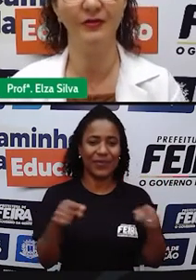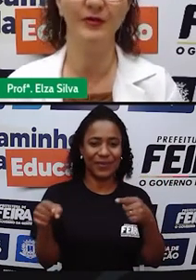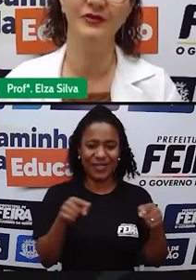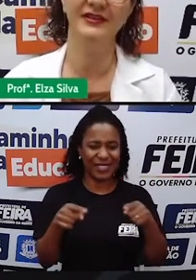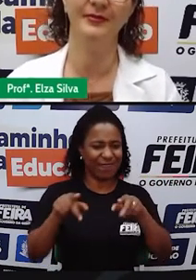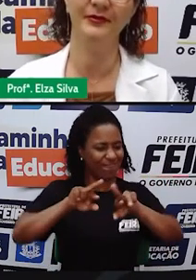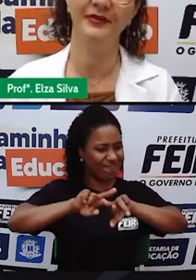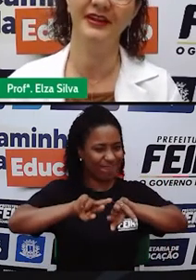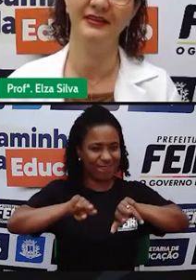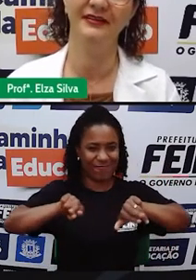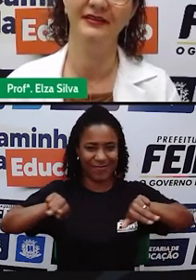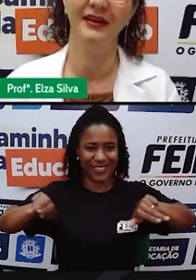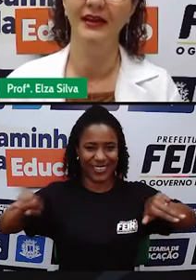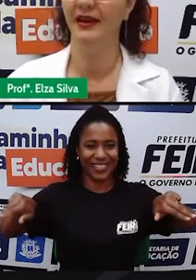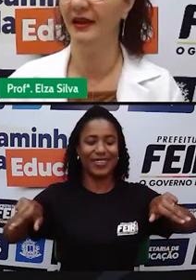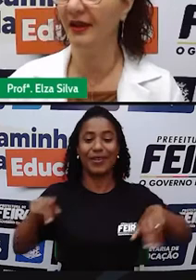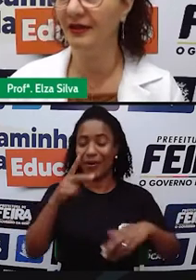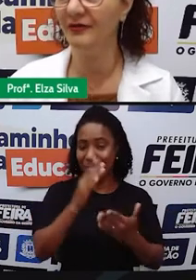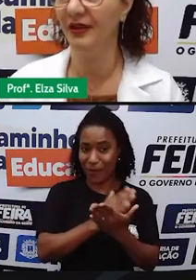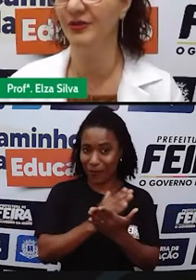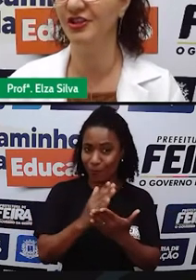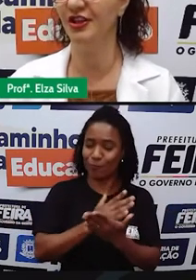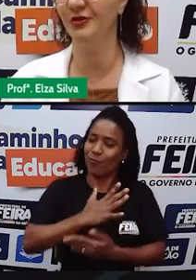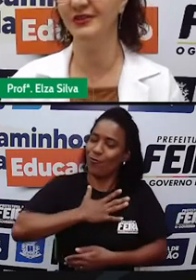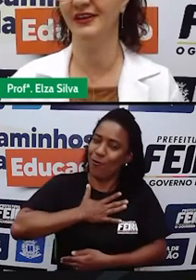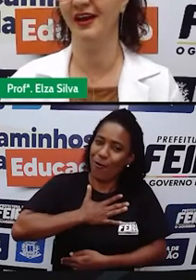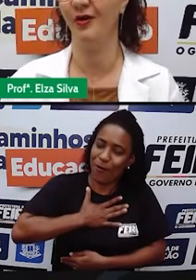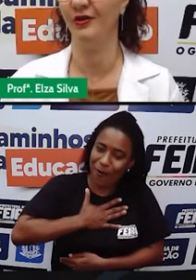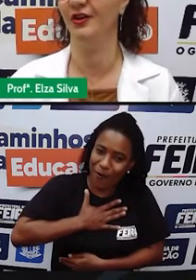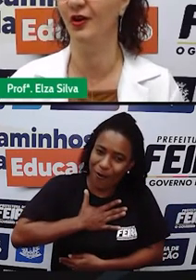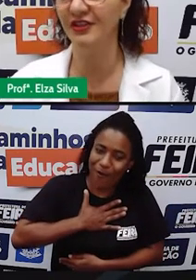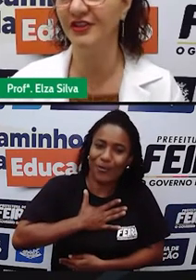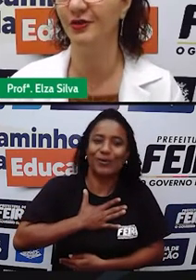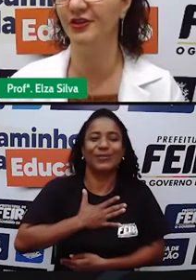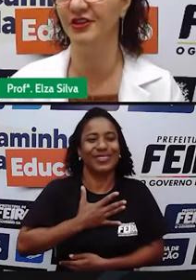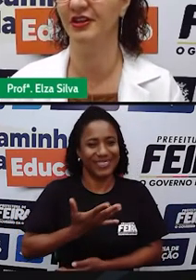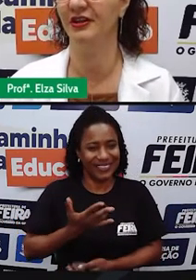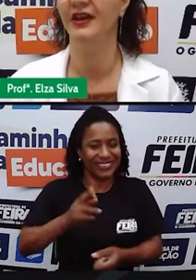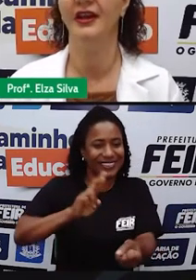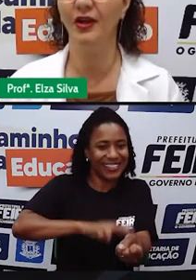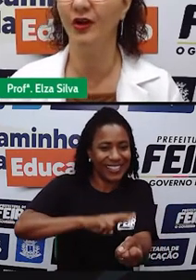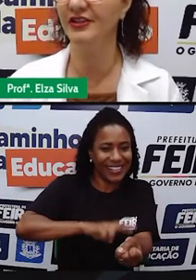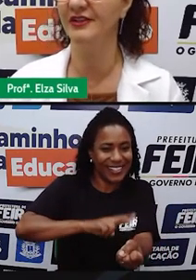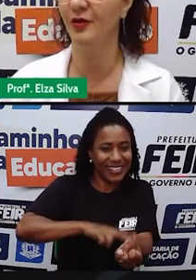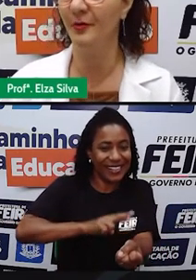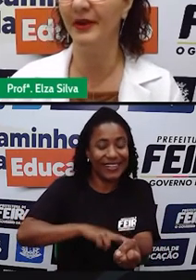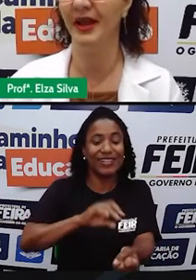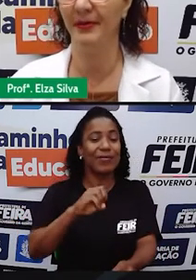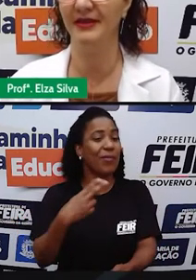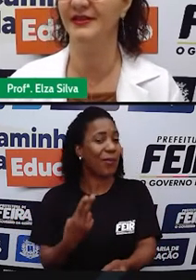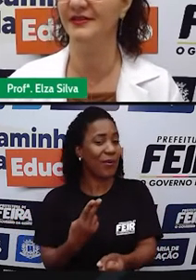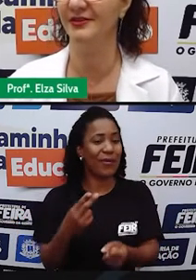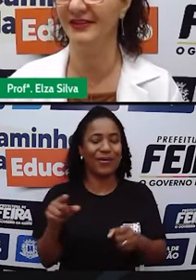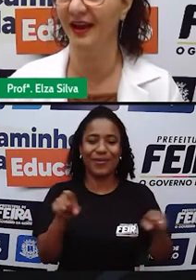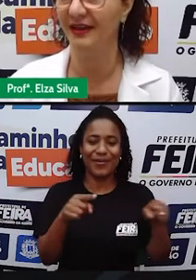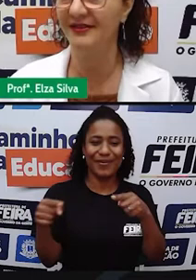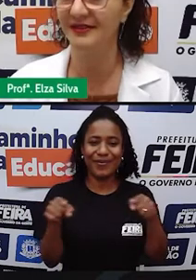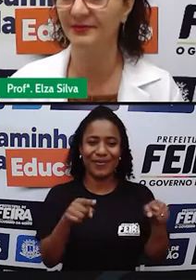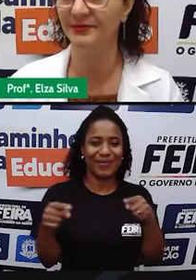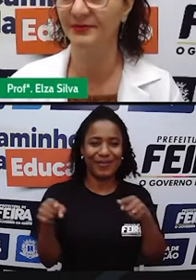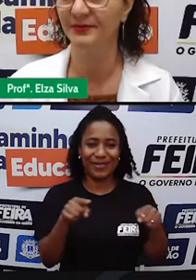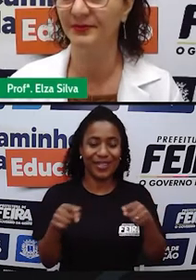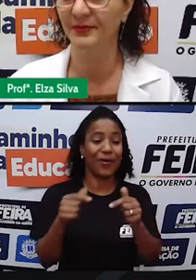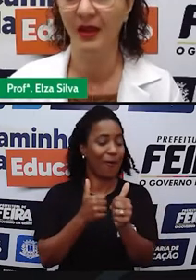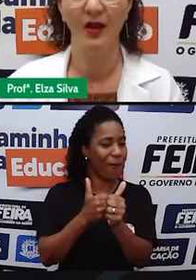que não tem uma música preferida? Quem é que não tem um estilo musical que gosta de curtir e gosta de acompanhar pelas redes sociais?